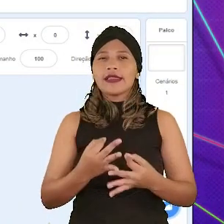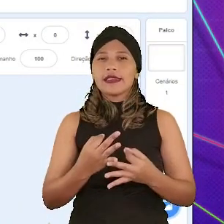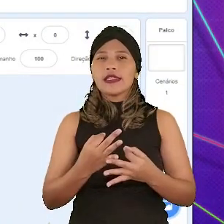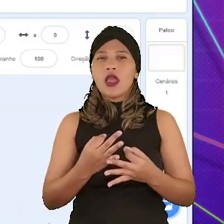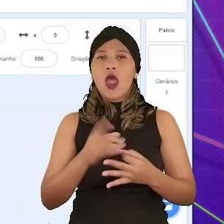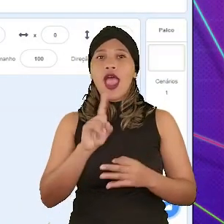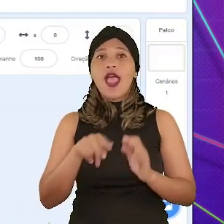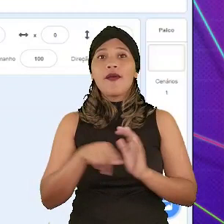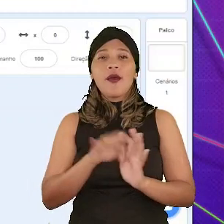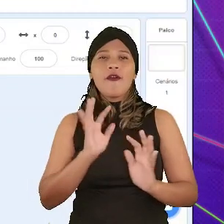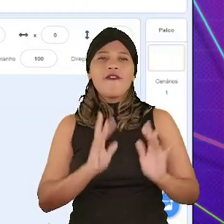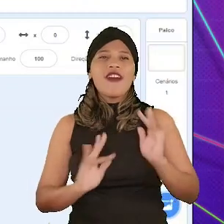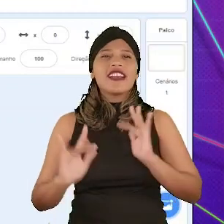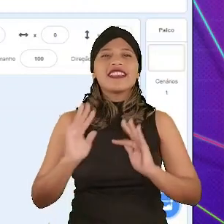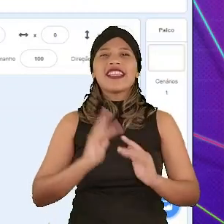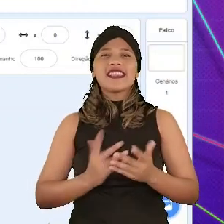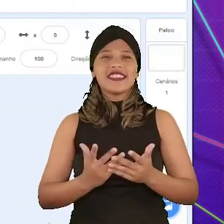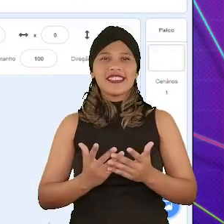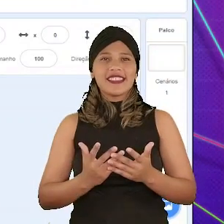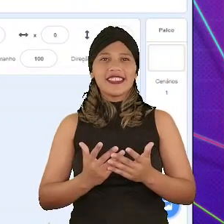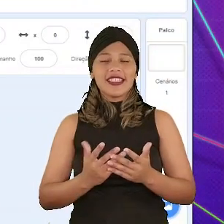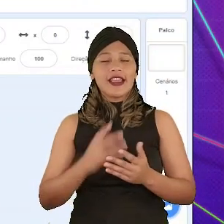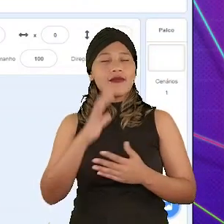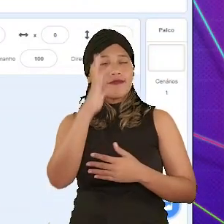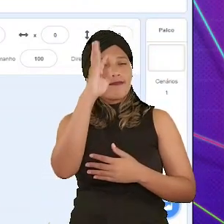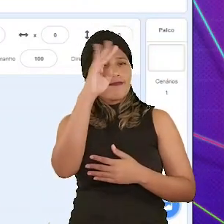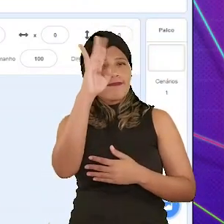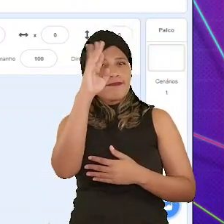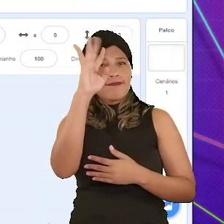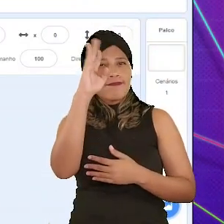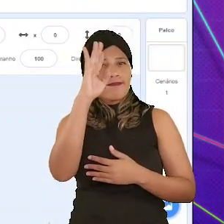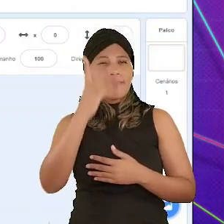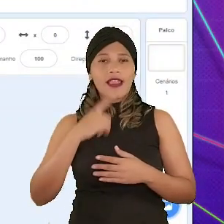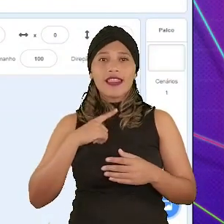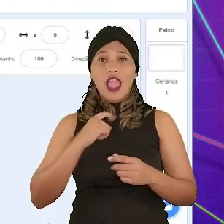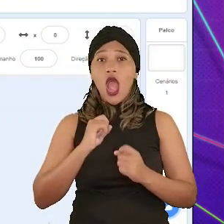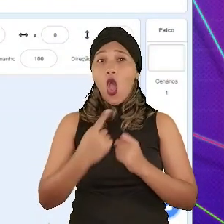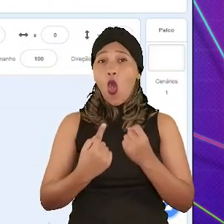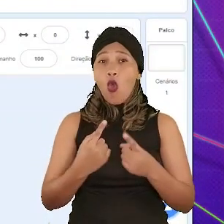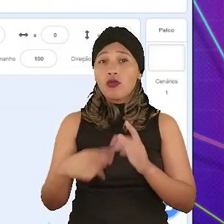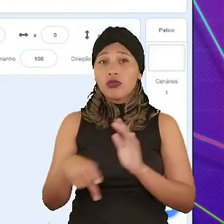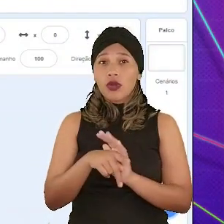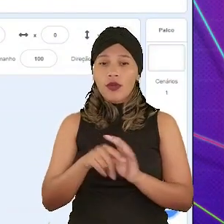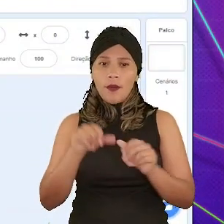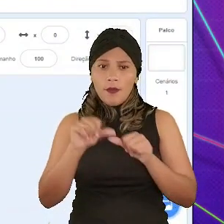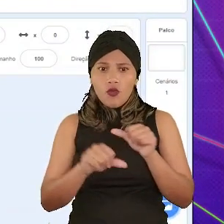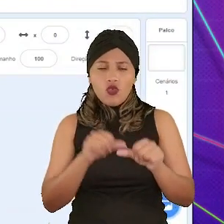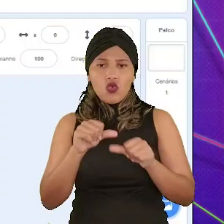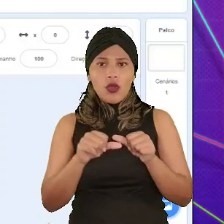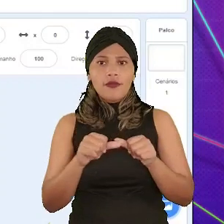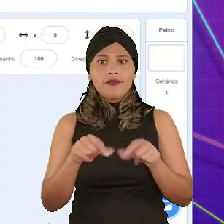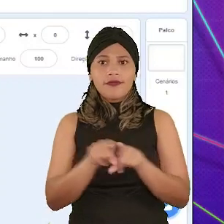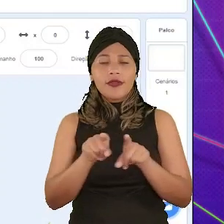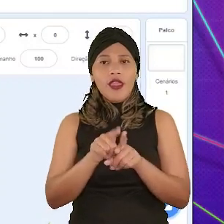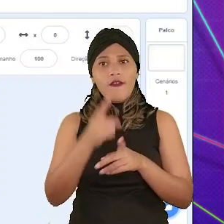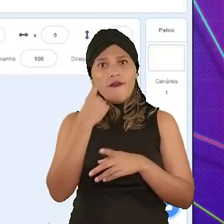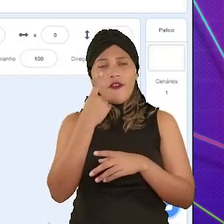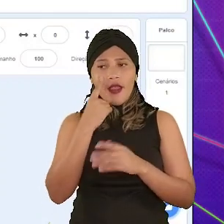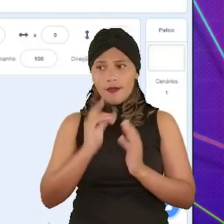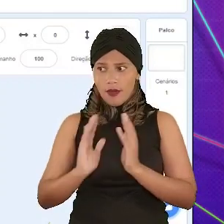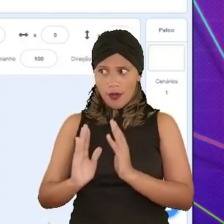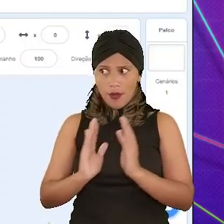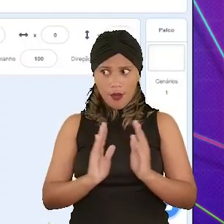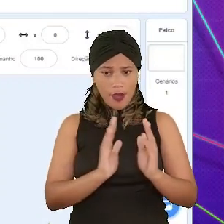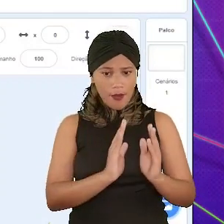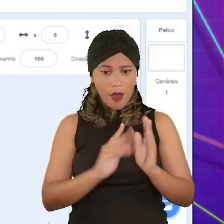atençãozinha agora que é a das fantasias. Na barra de código de aparência, a gente viu alguns comandos de mudar fantasias e é